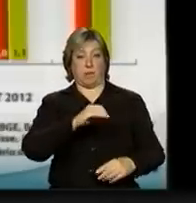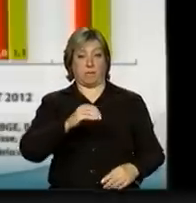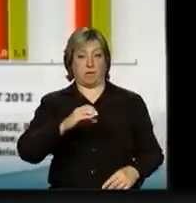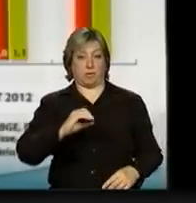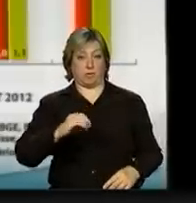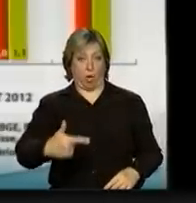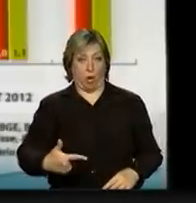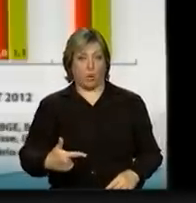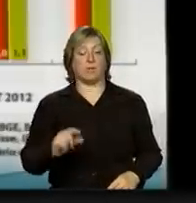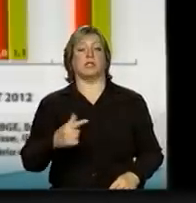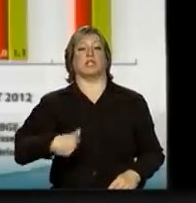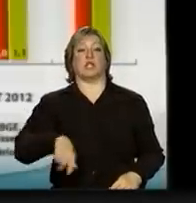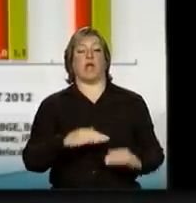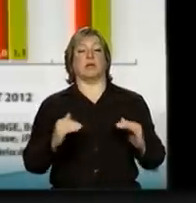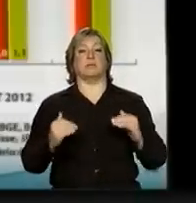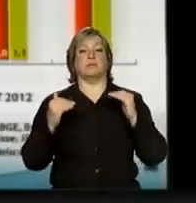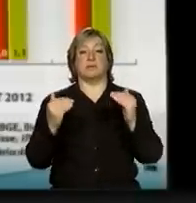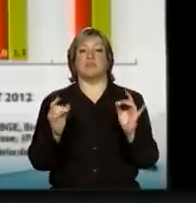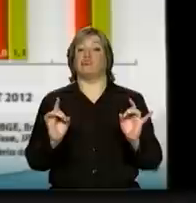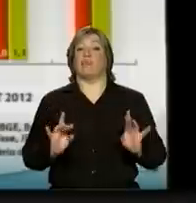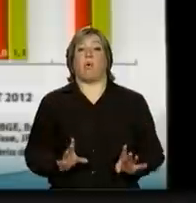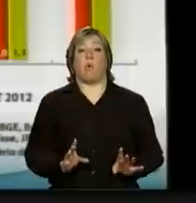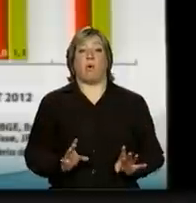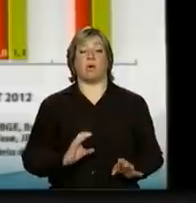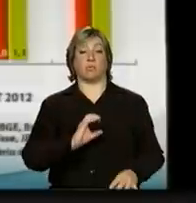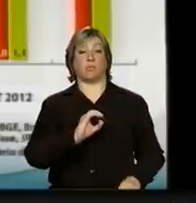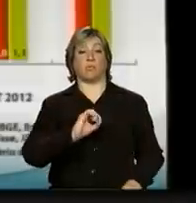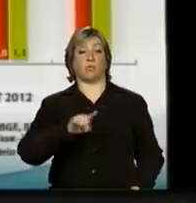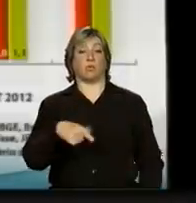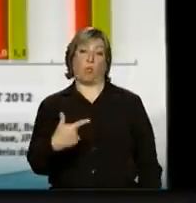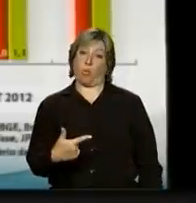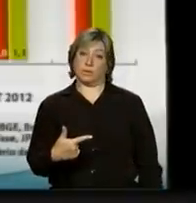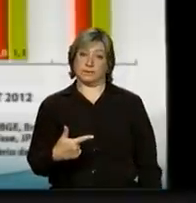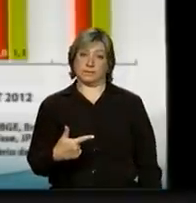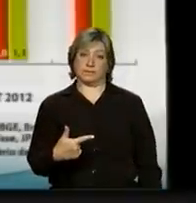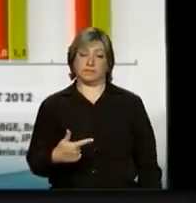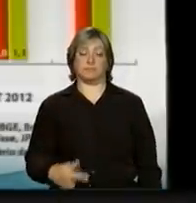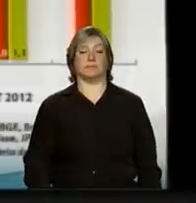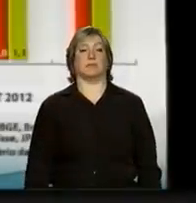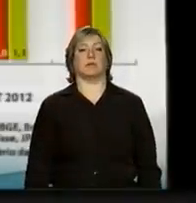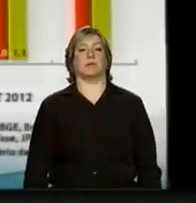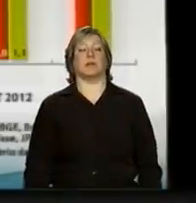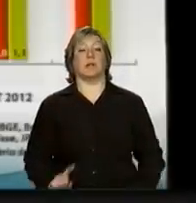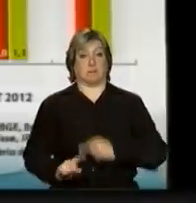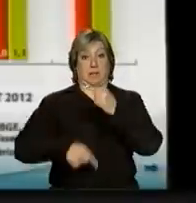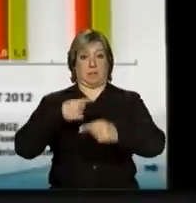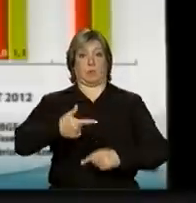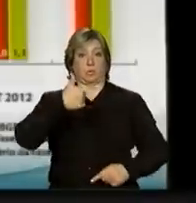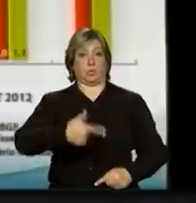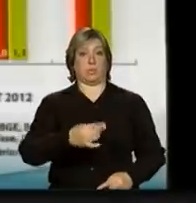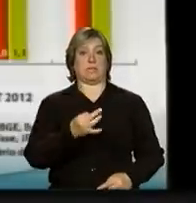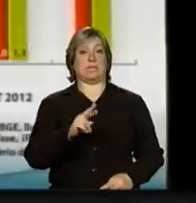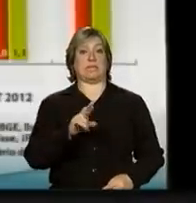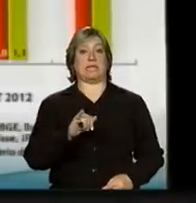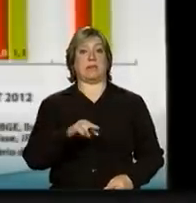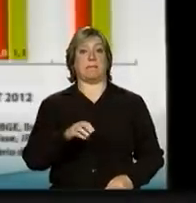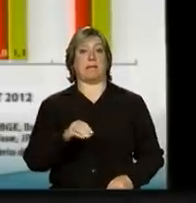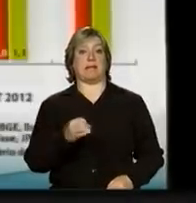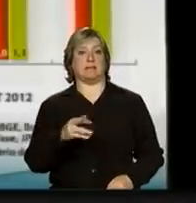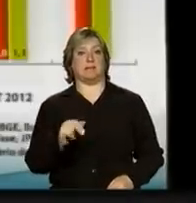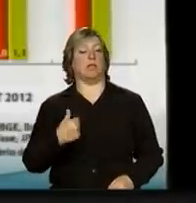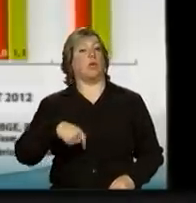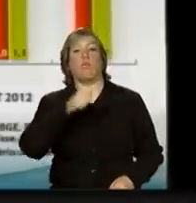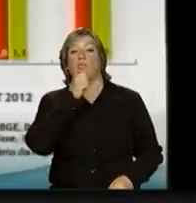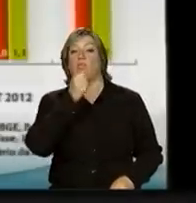nós crescemos apenas 0,2. No segundo trimestre, nós não temos ainda o